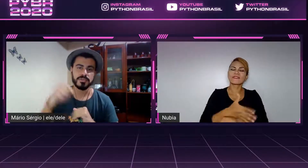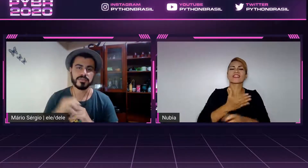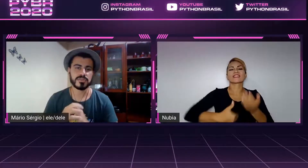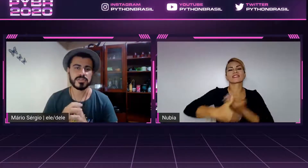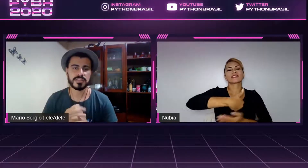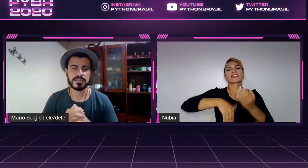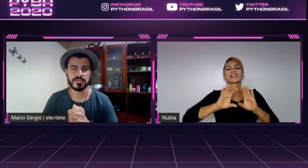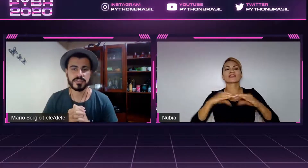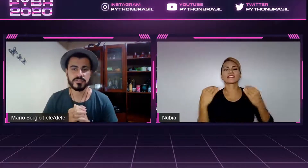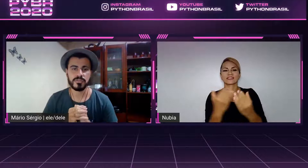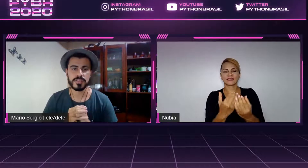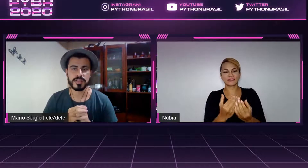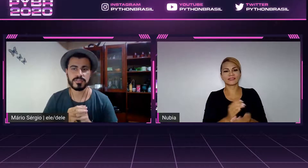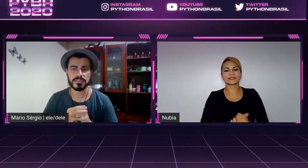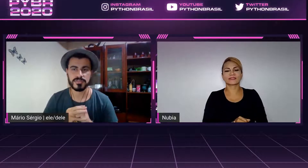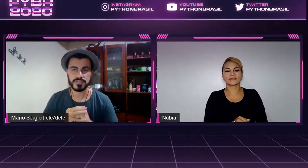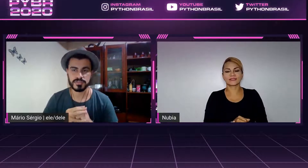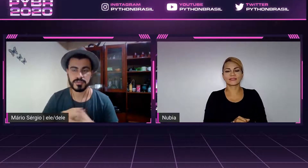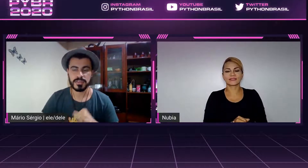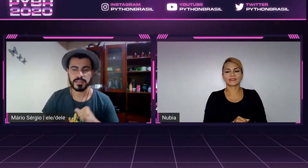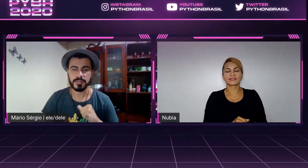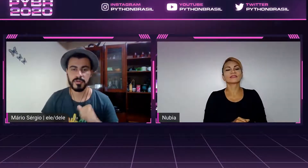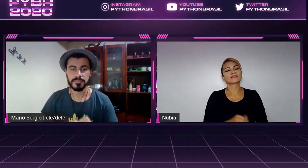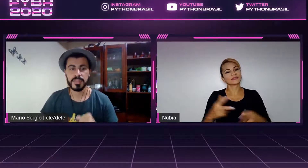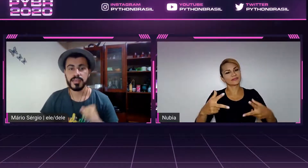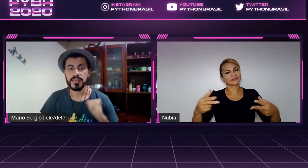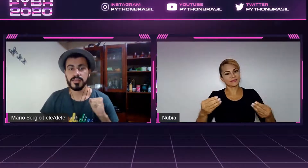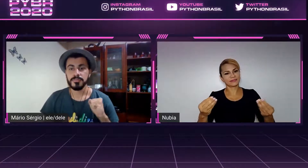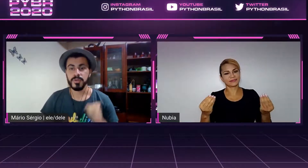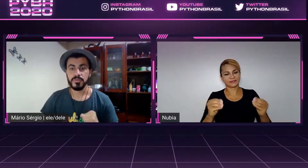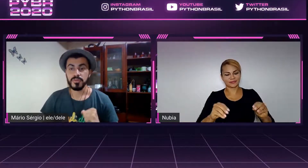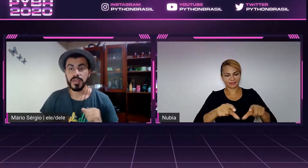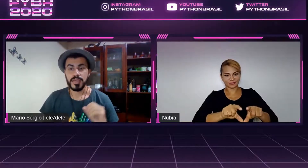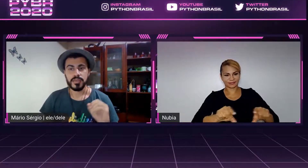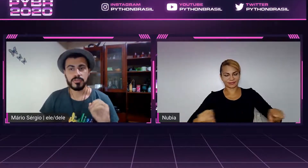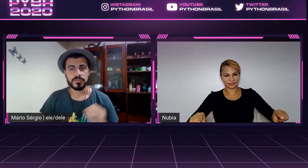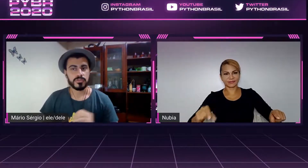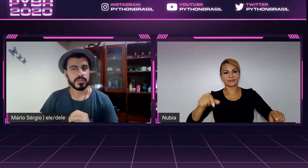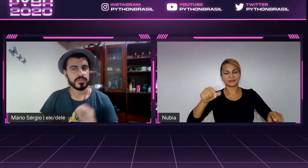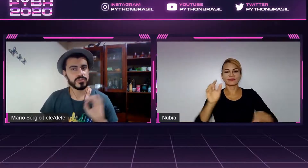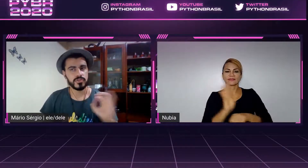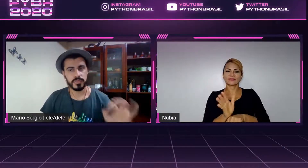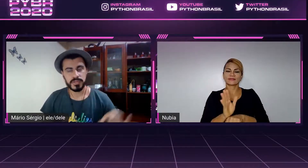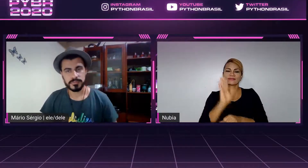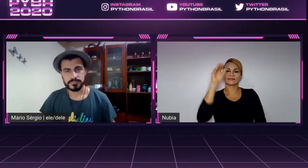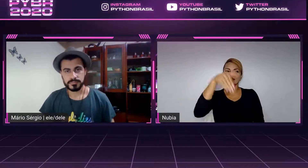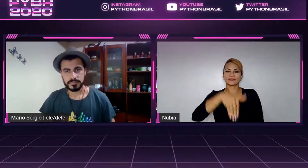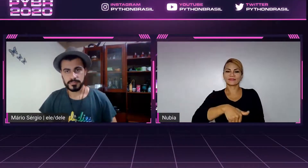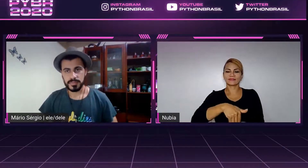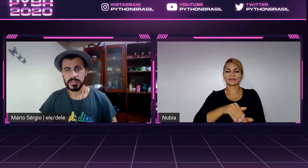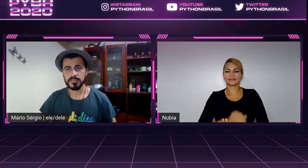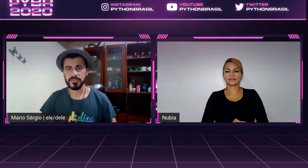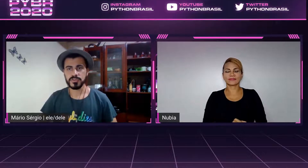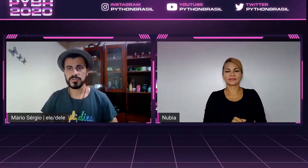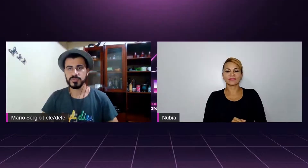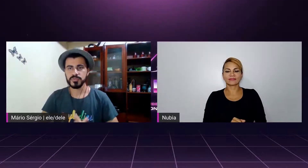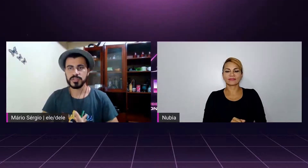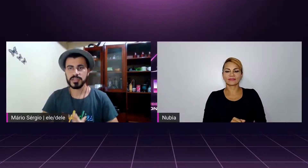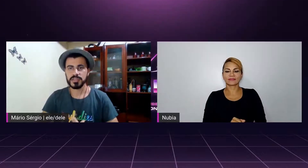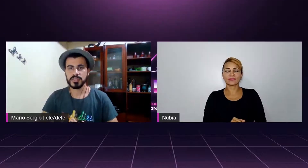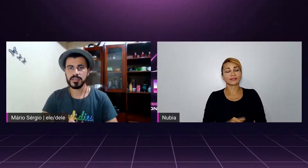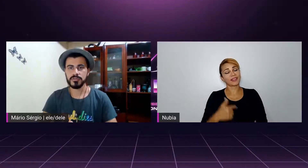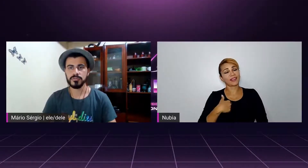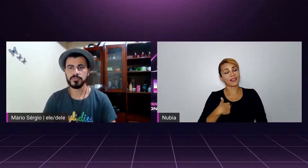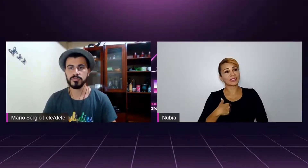lembrando que os links estão aqui no comentário desse vídeo, tá bom? Bom, eu estou aqui super nervoso,